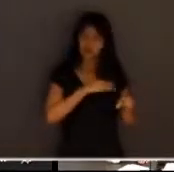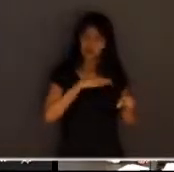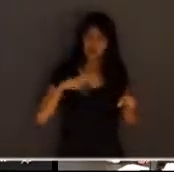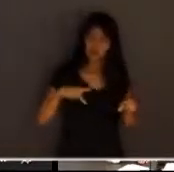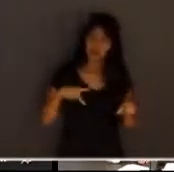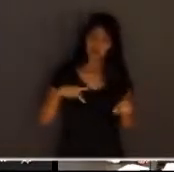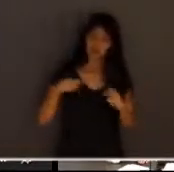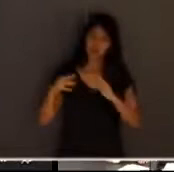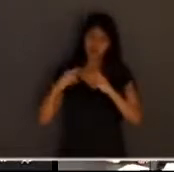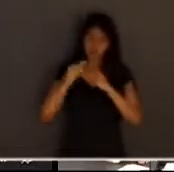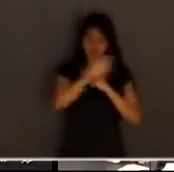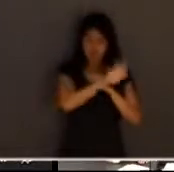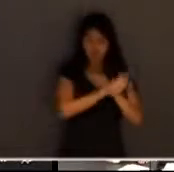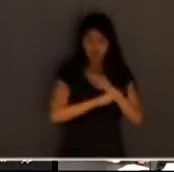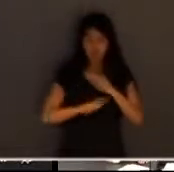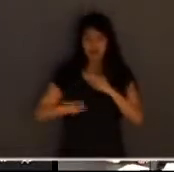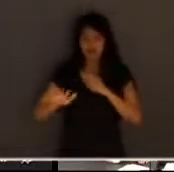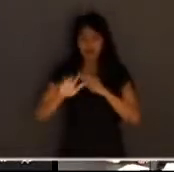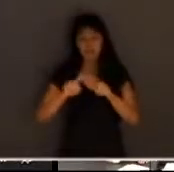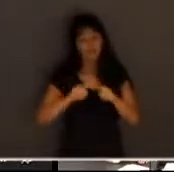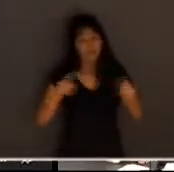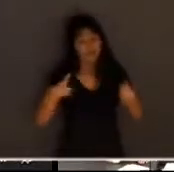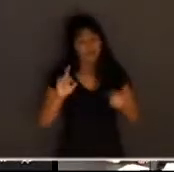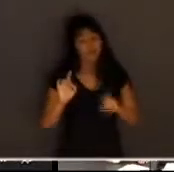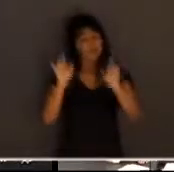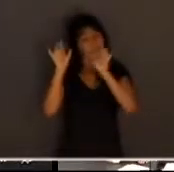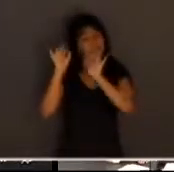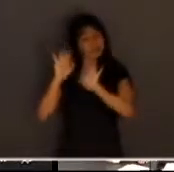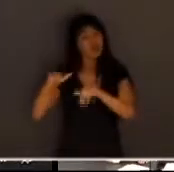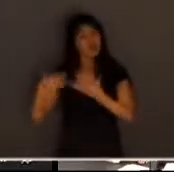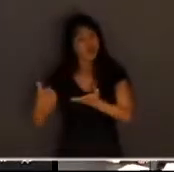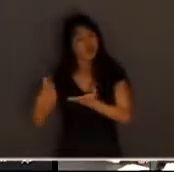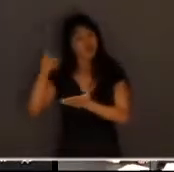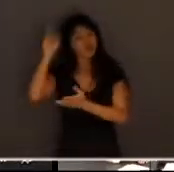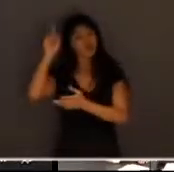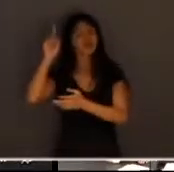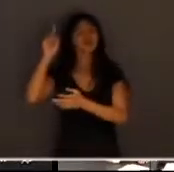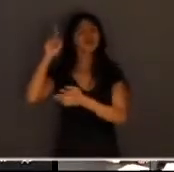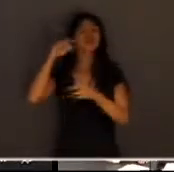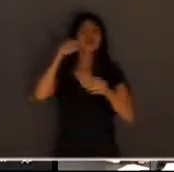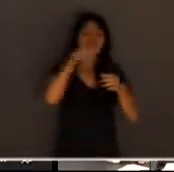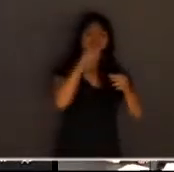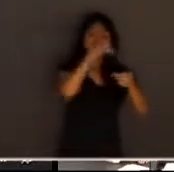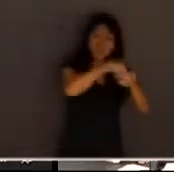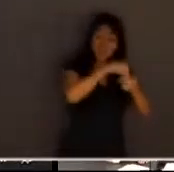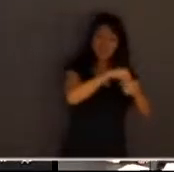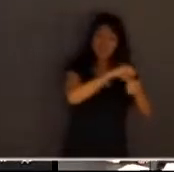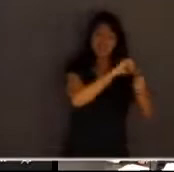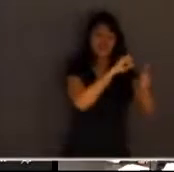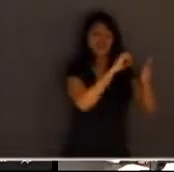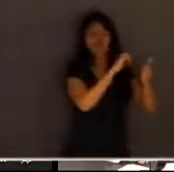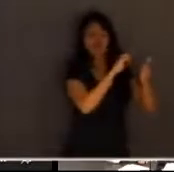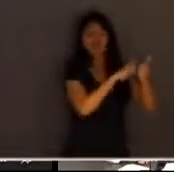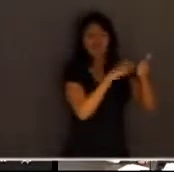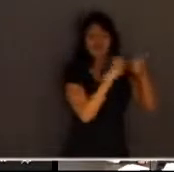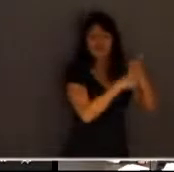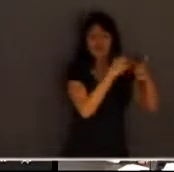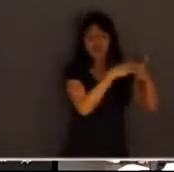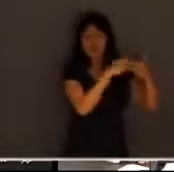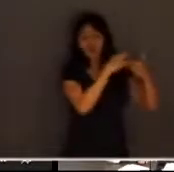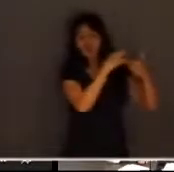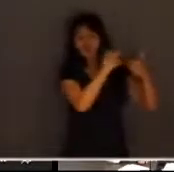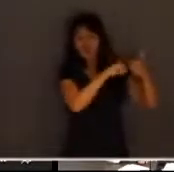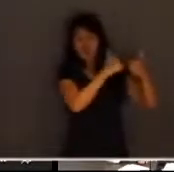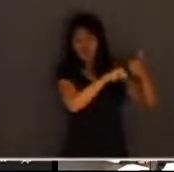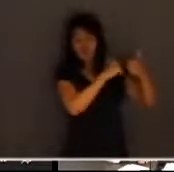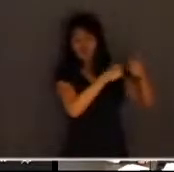as suas áreas mas em especial dentro do tribunal do júri porque no tribunal do júri existe uma simbiose perfeita